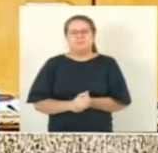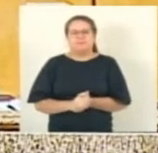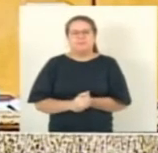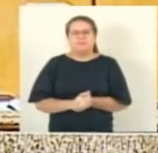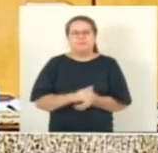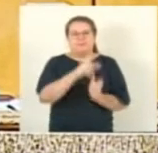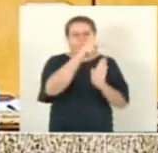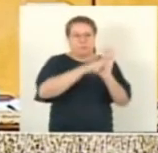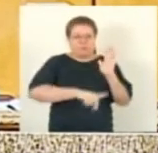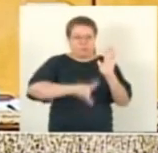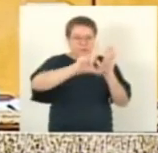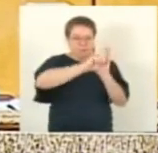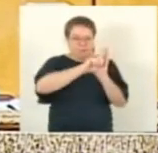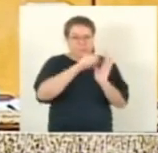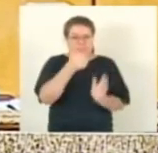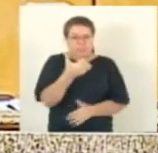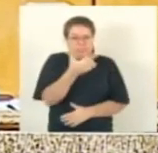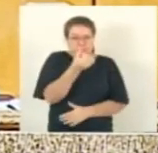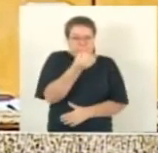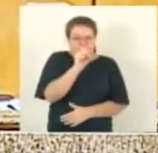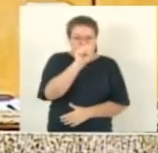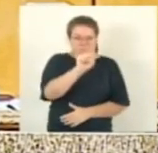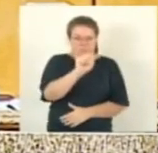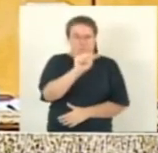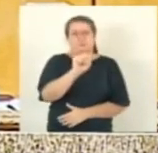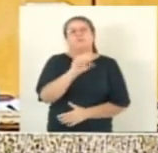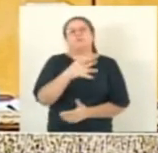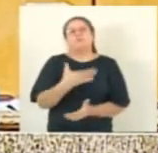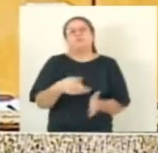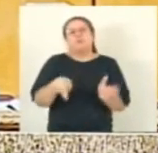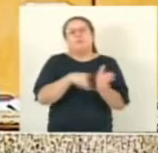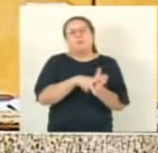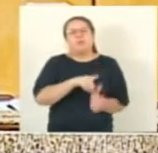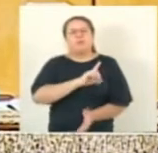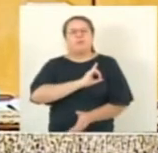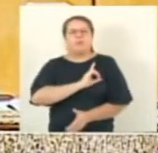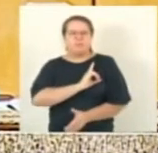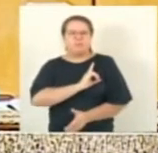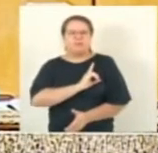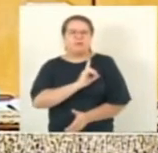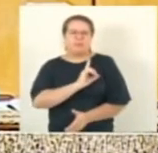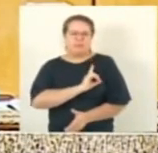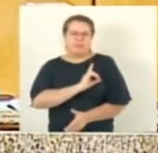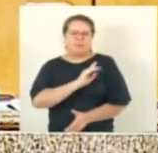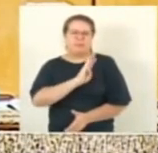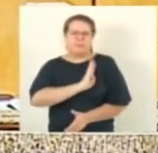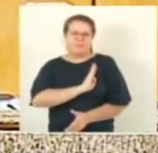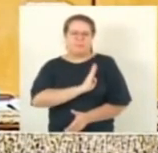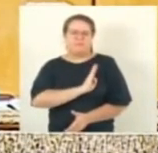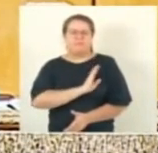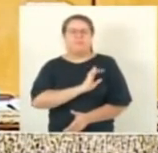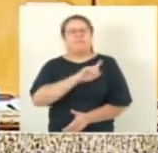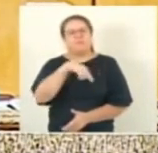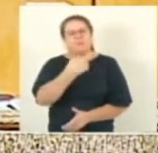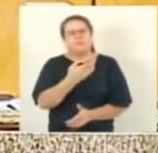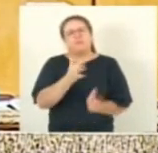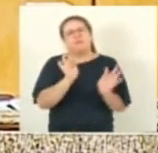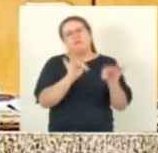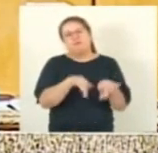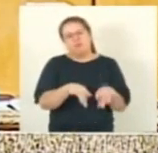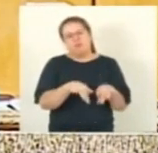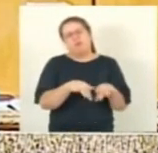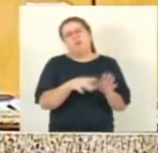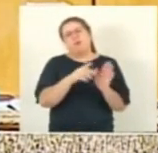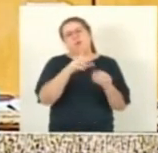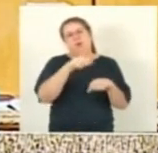Projeto de lei 168 de 2022, do deputado Danilo Baense. Após o cumprimento do artigo